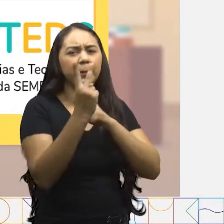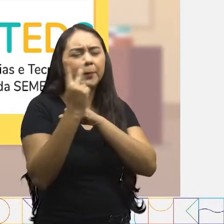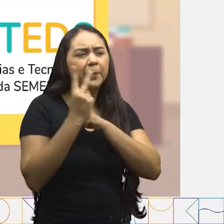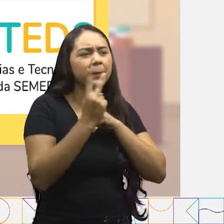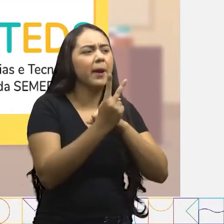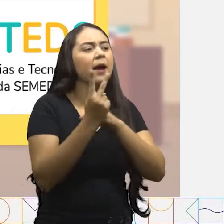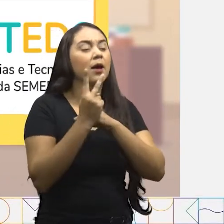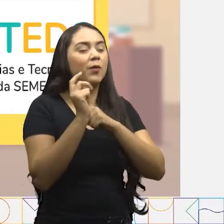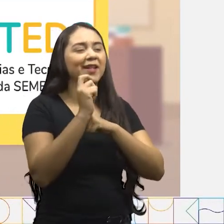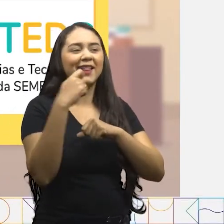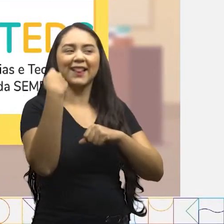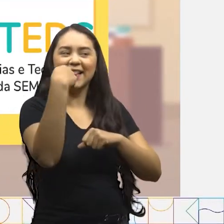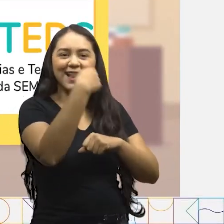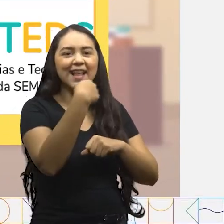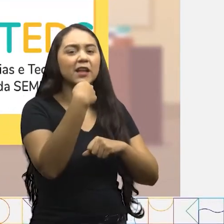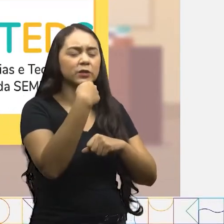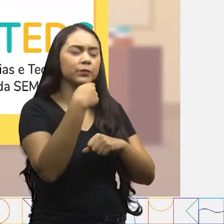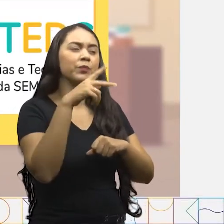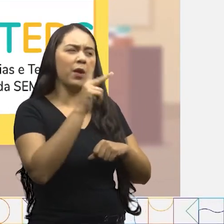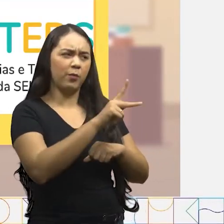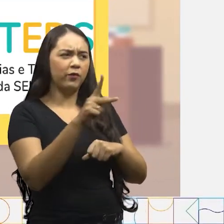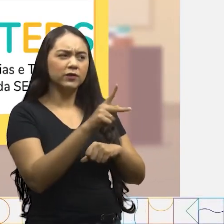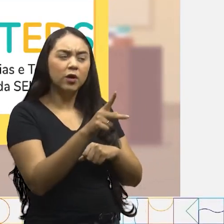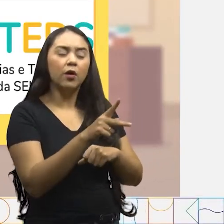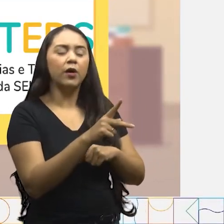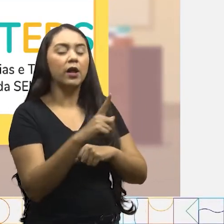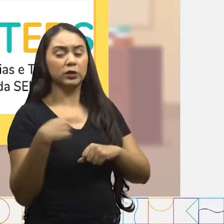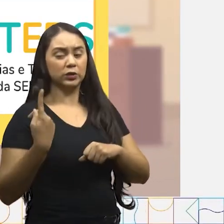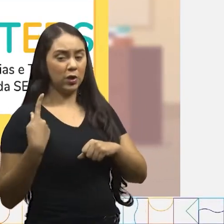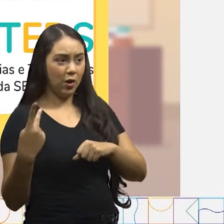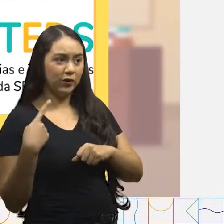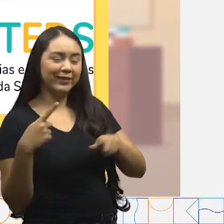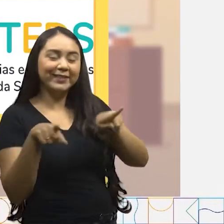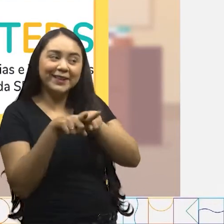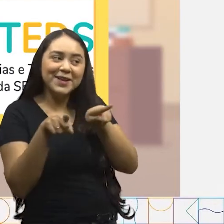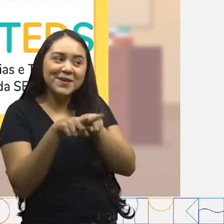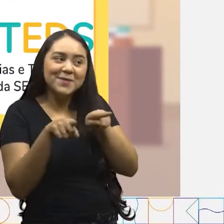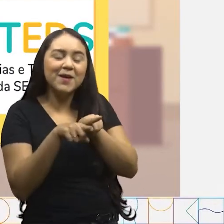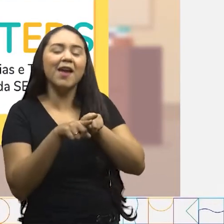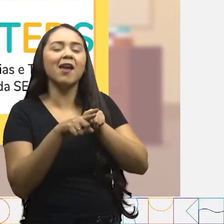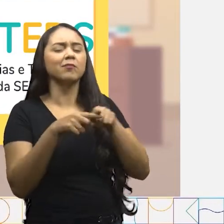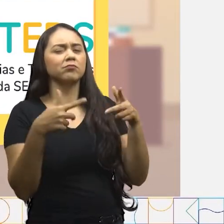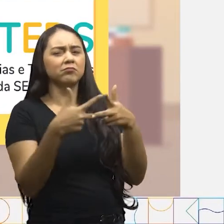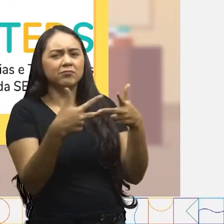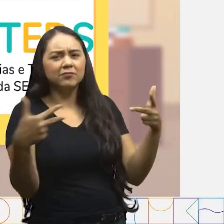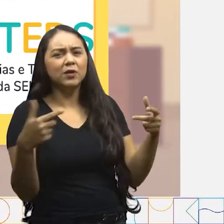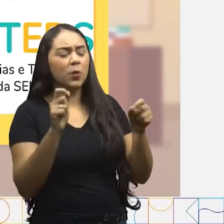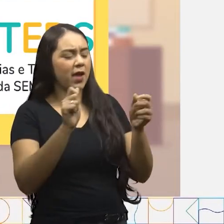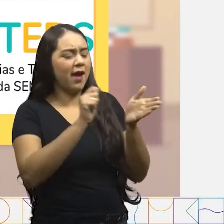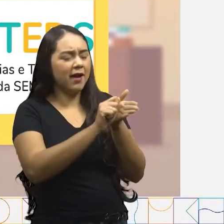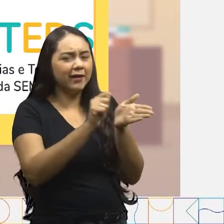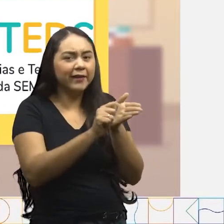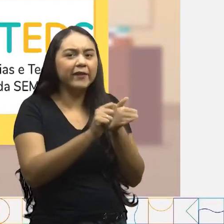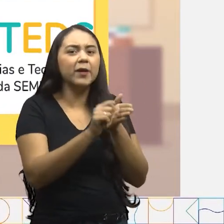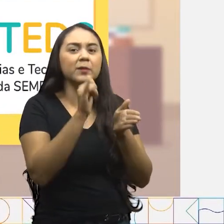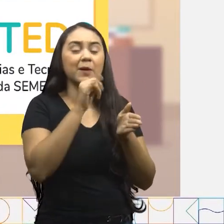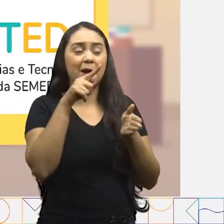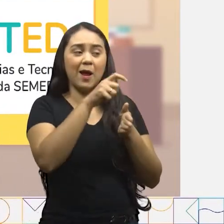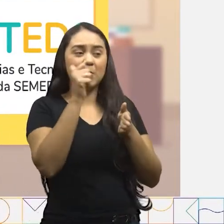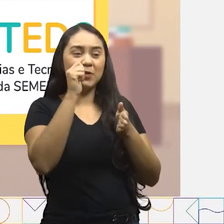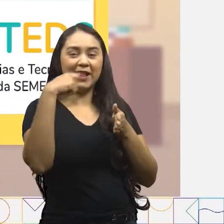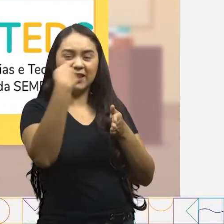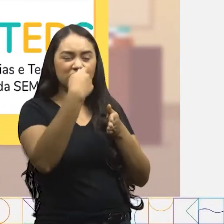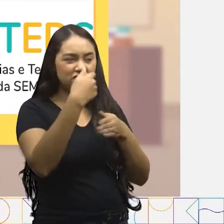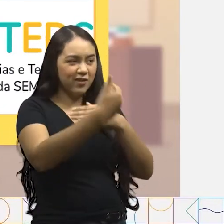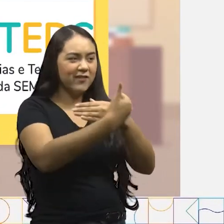com os nossos dentes! E, professora Arícia, nós também usamos algumas coisas que anotamos quando aquela